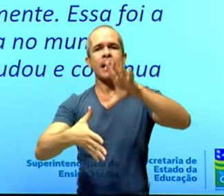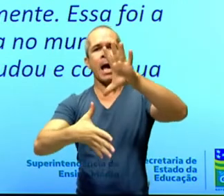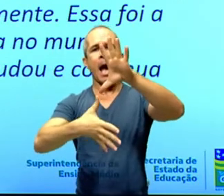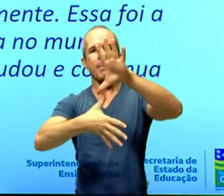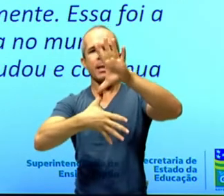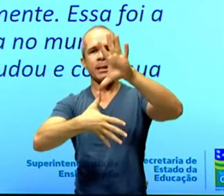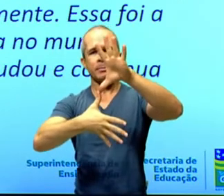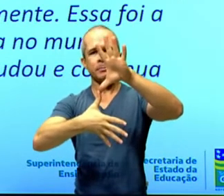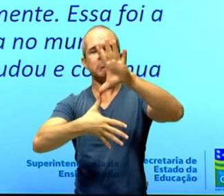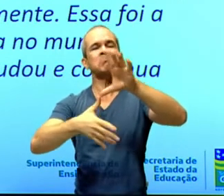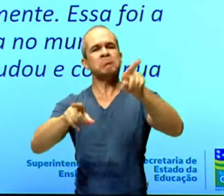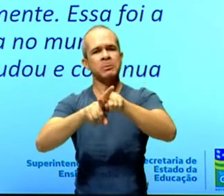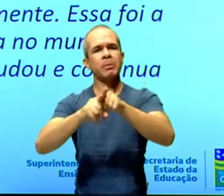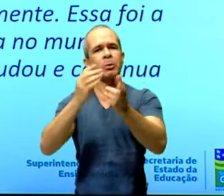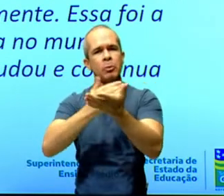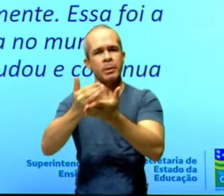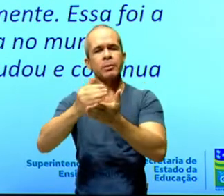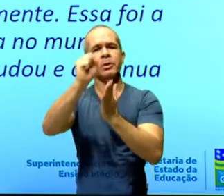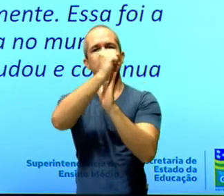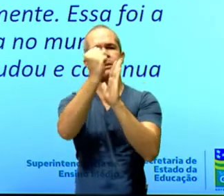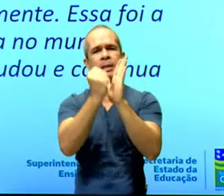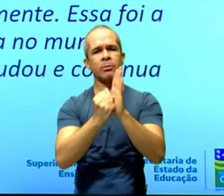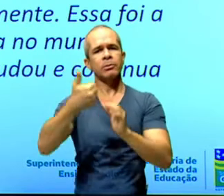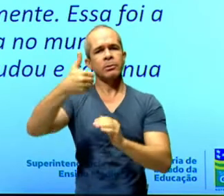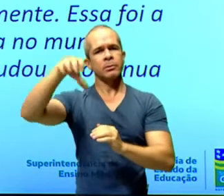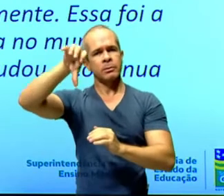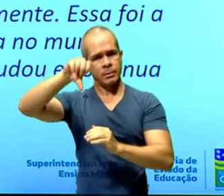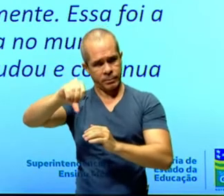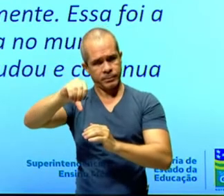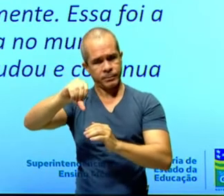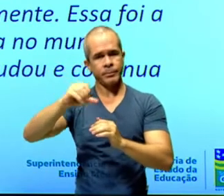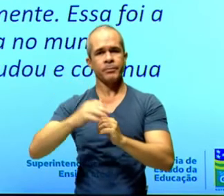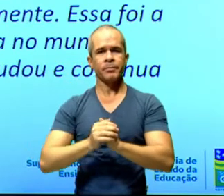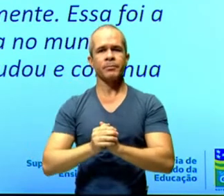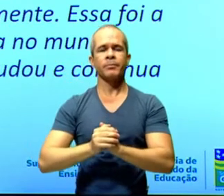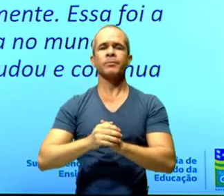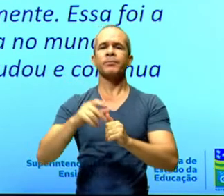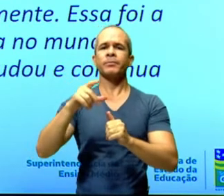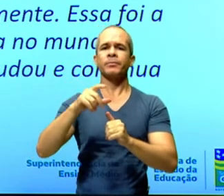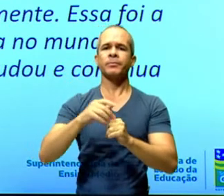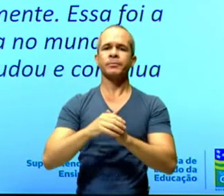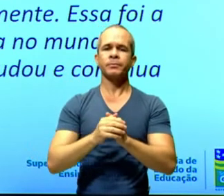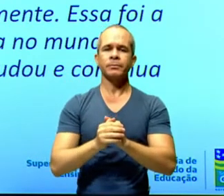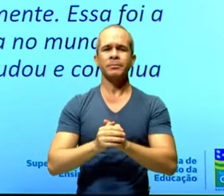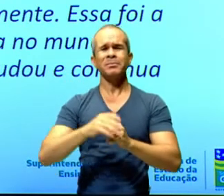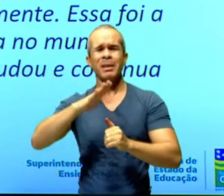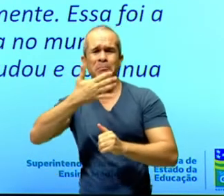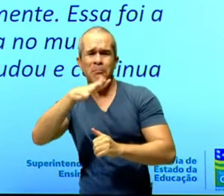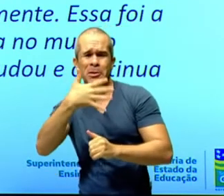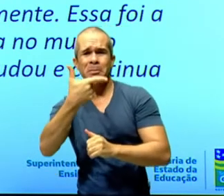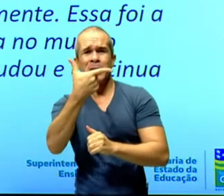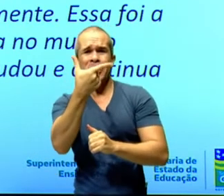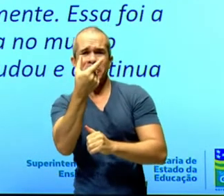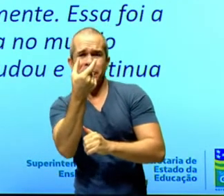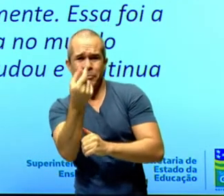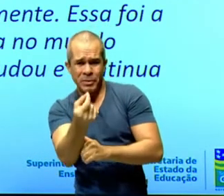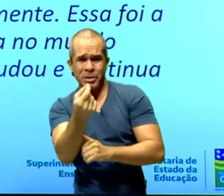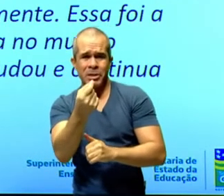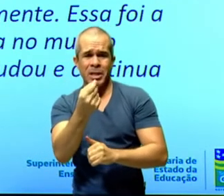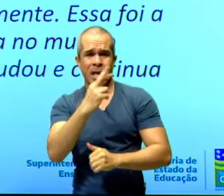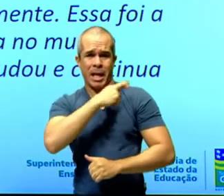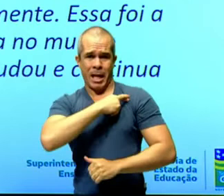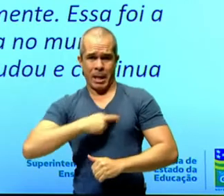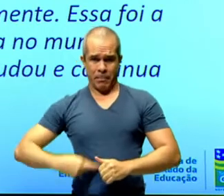descolonização no início do século XIX deixará atrás umas 20 repúblicas latinas,